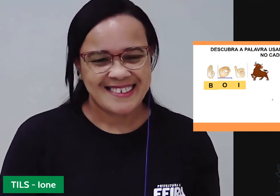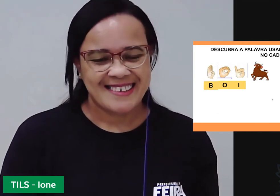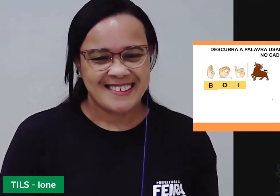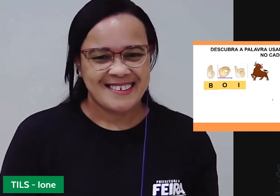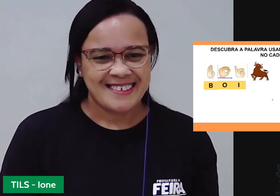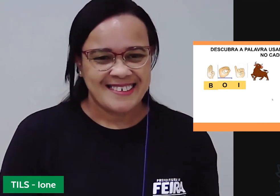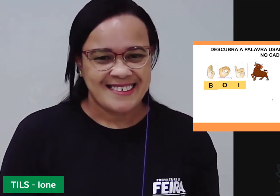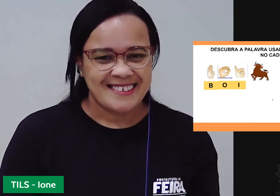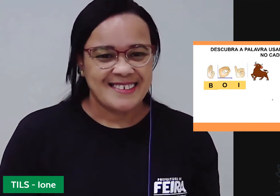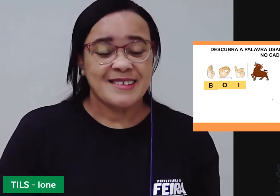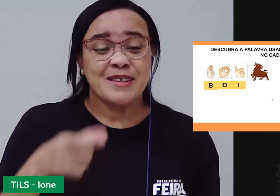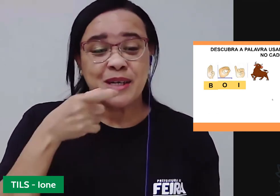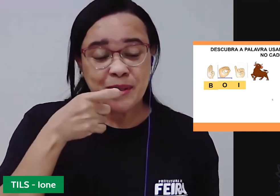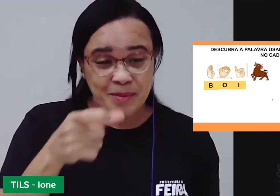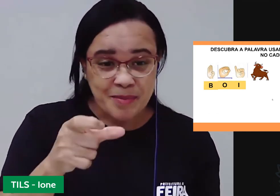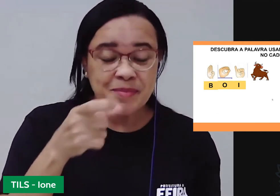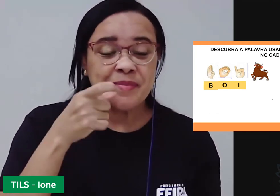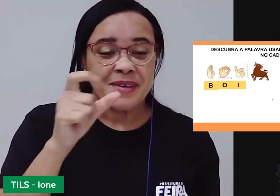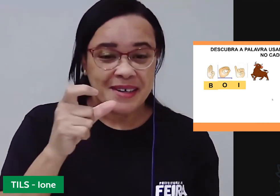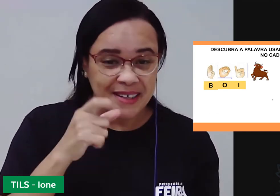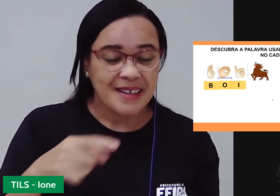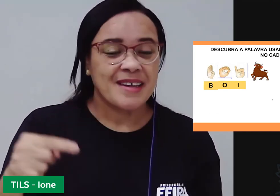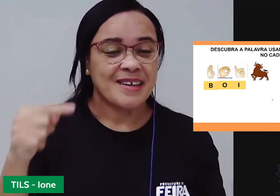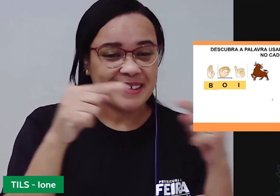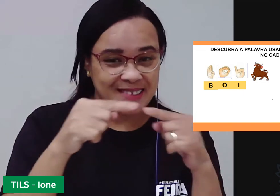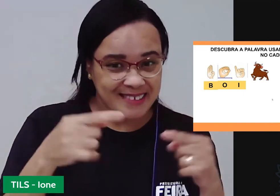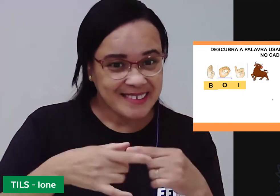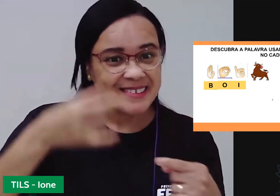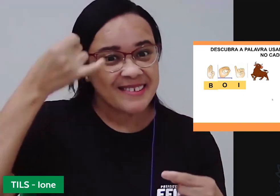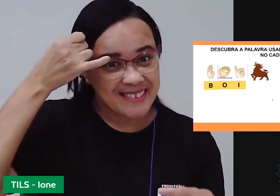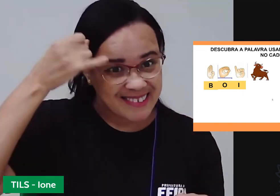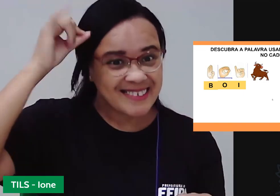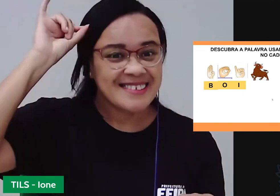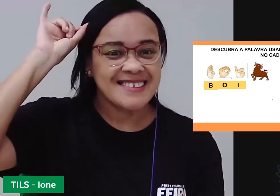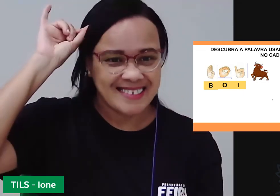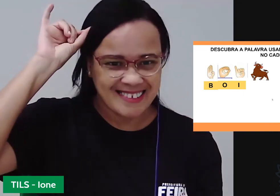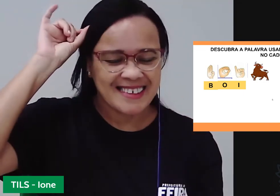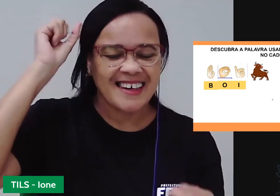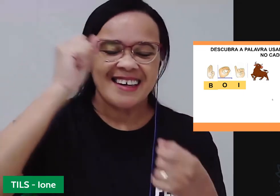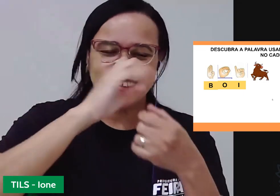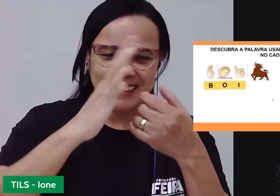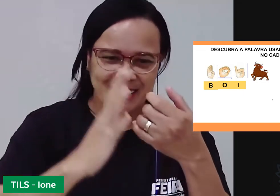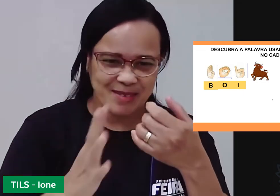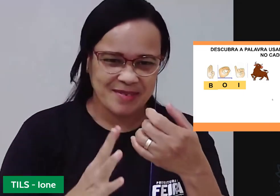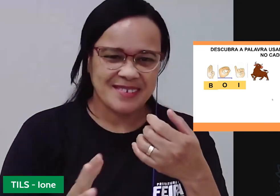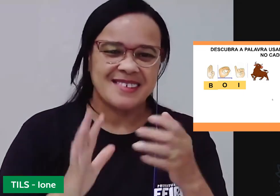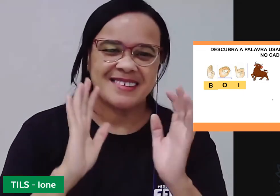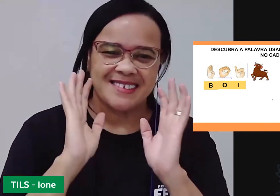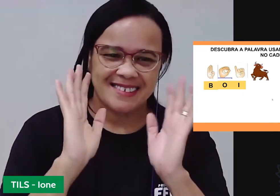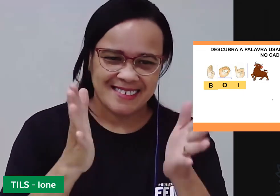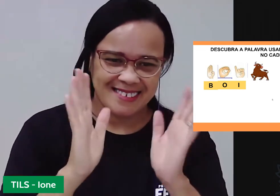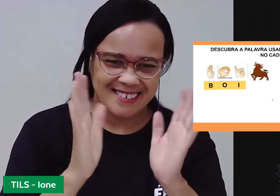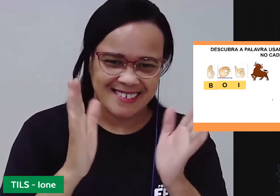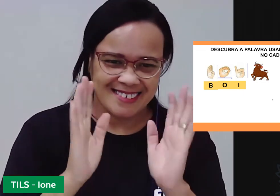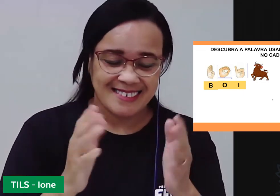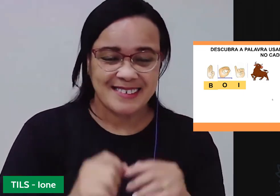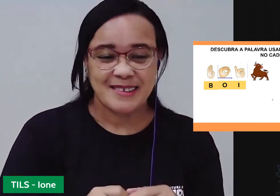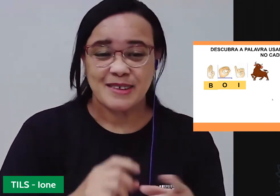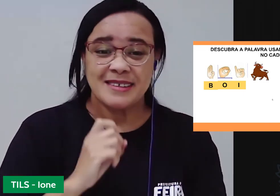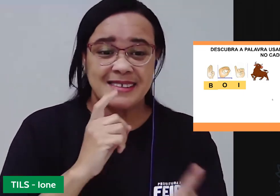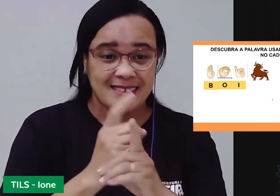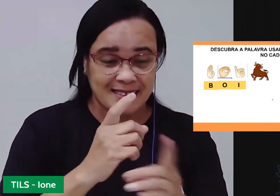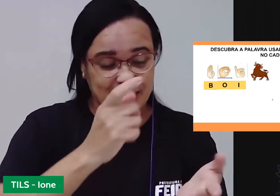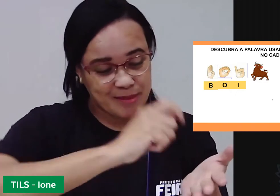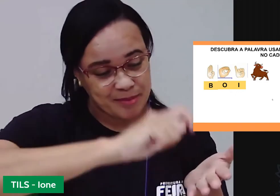Foi a palavra boi que ela representou aí em libras. Quem escreveu boi